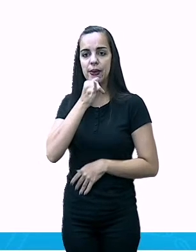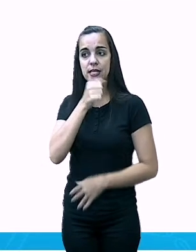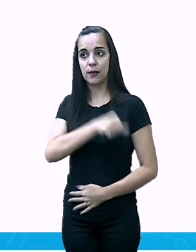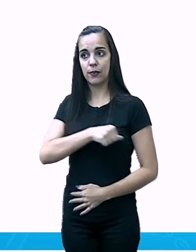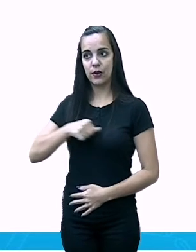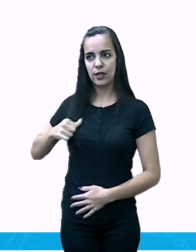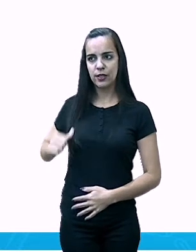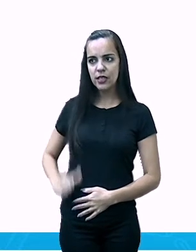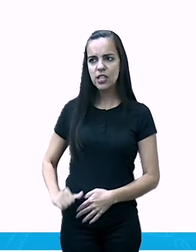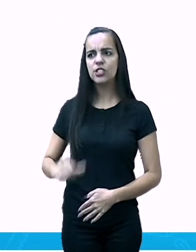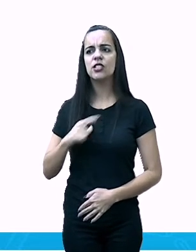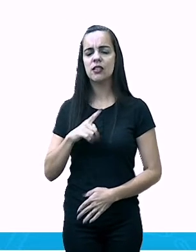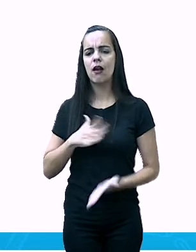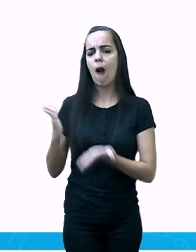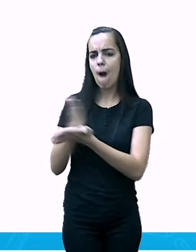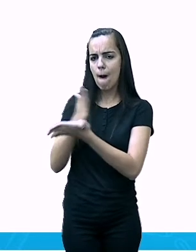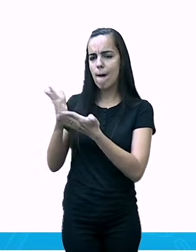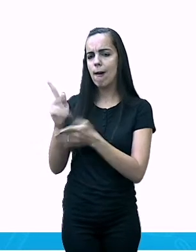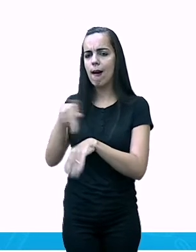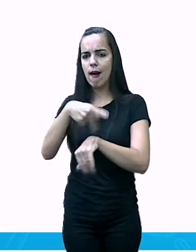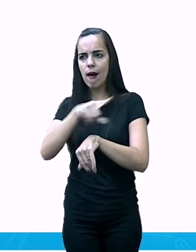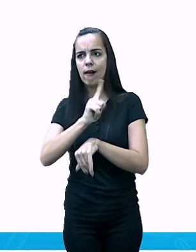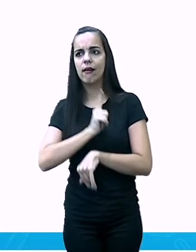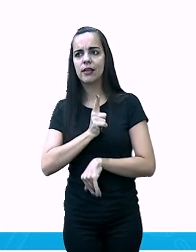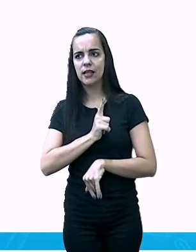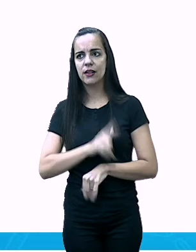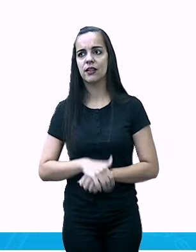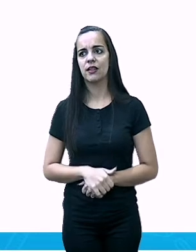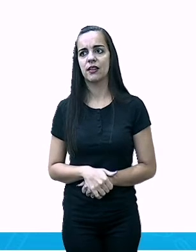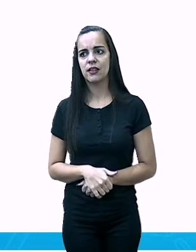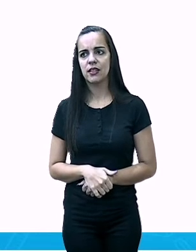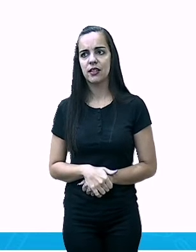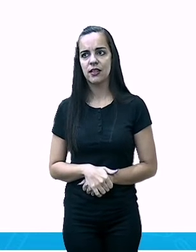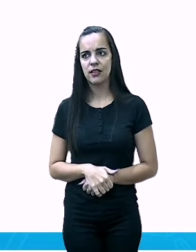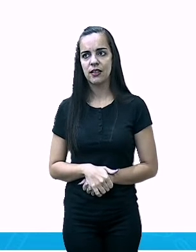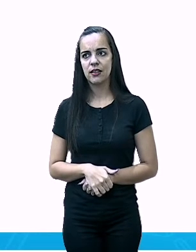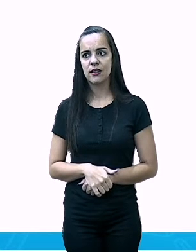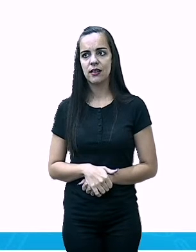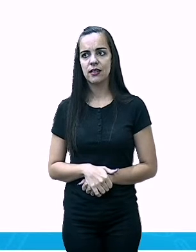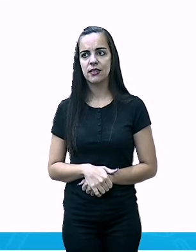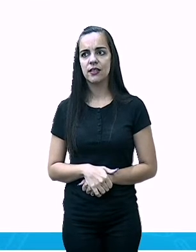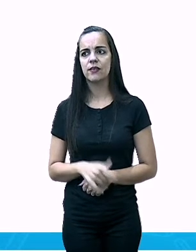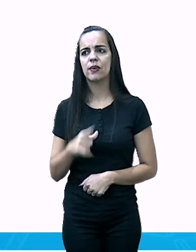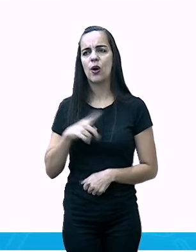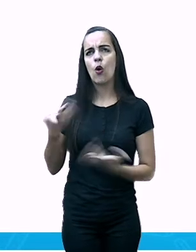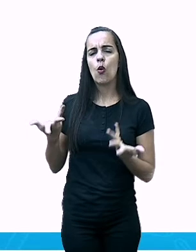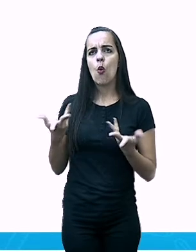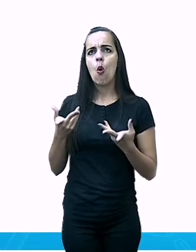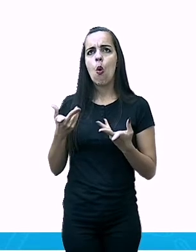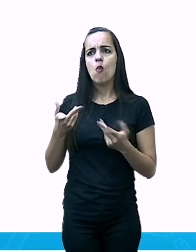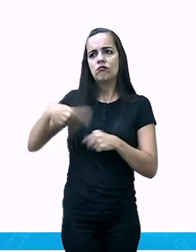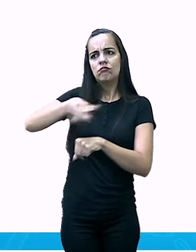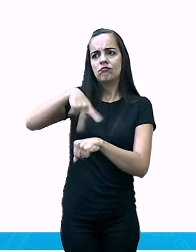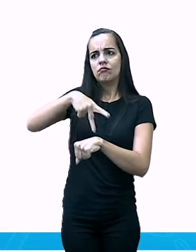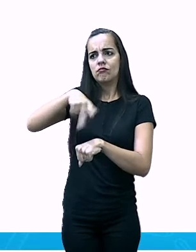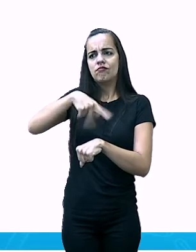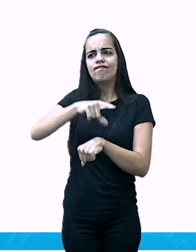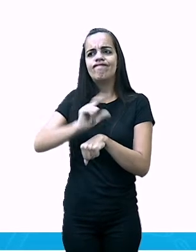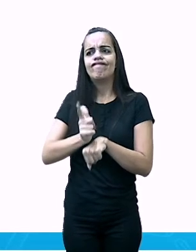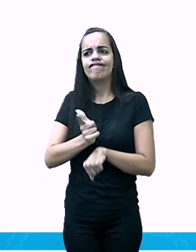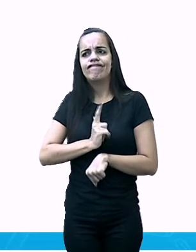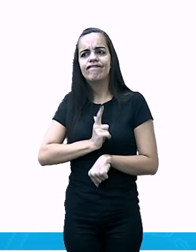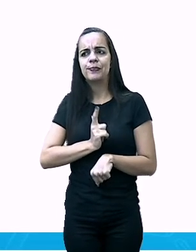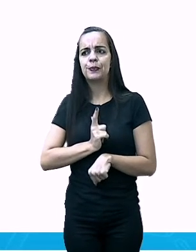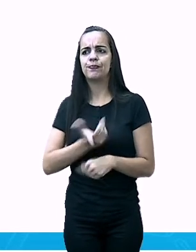a Índia, os números são por aí. Então, o país populoso é um país que tem